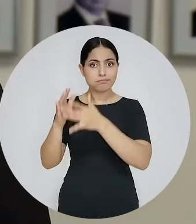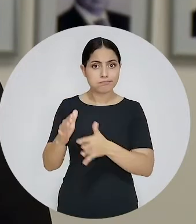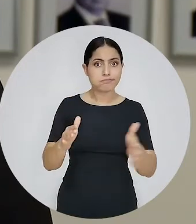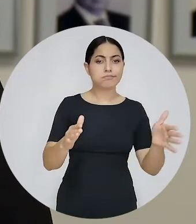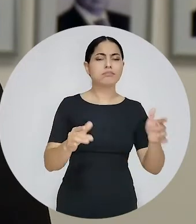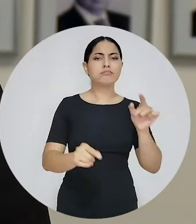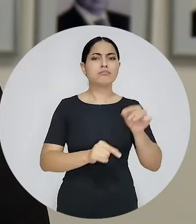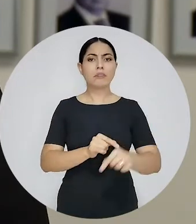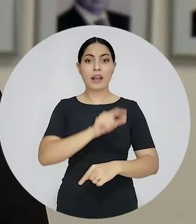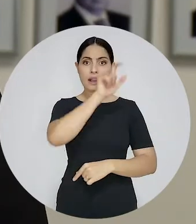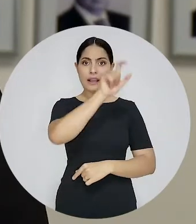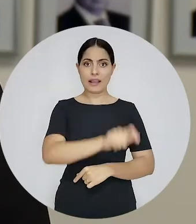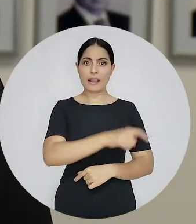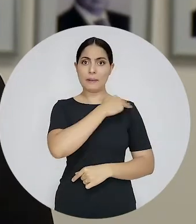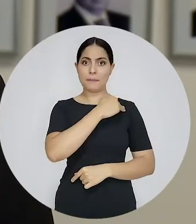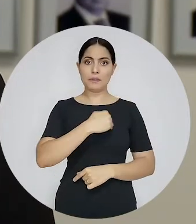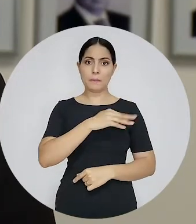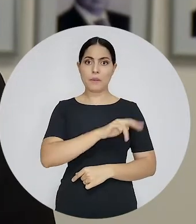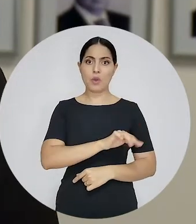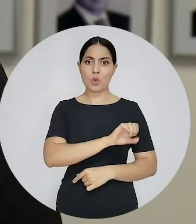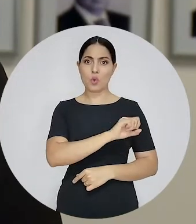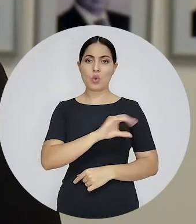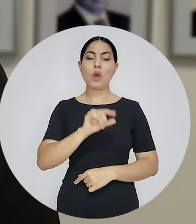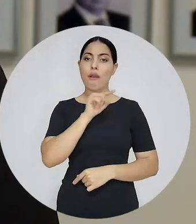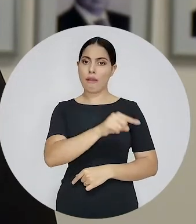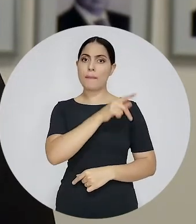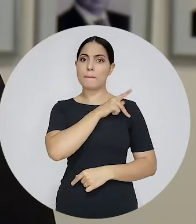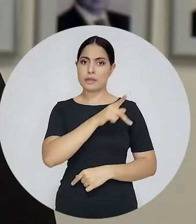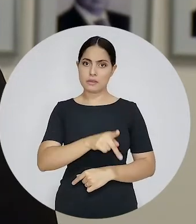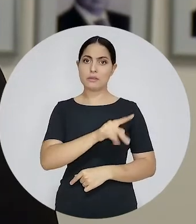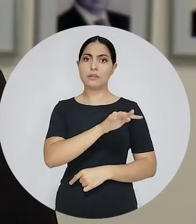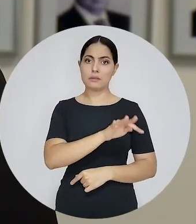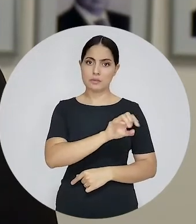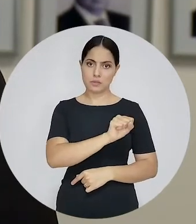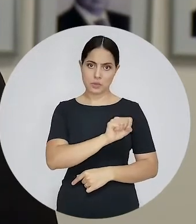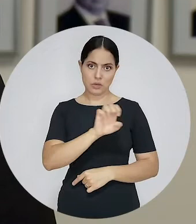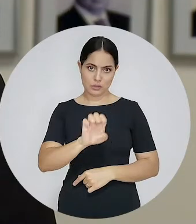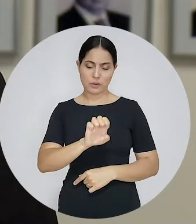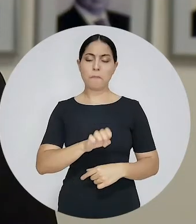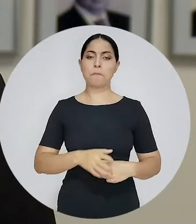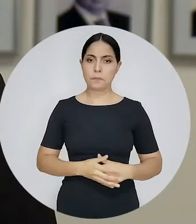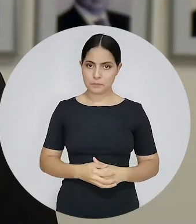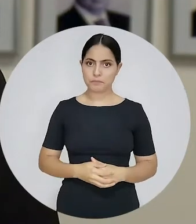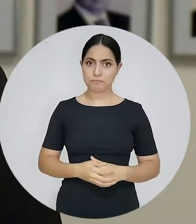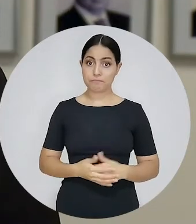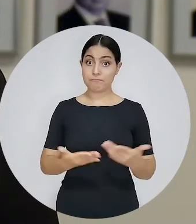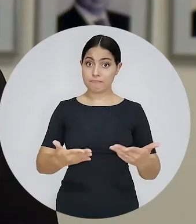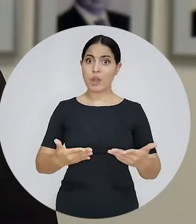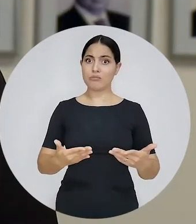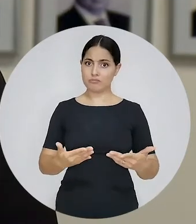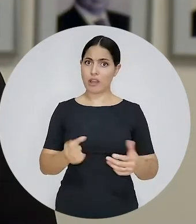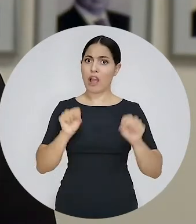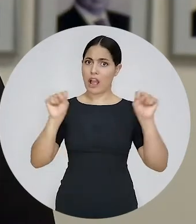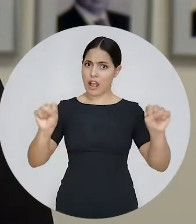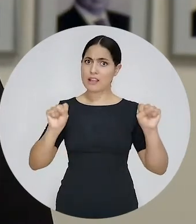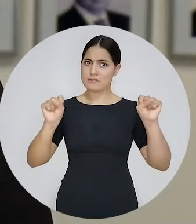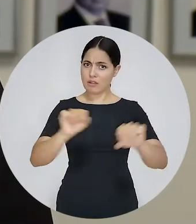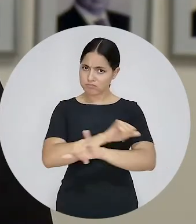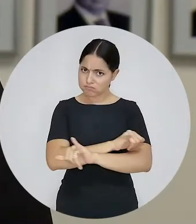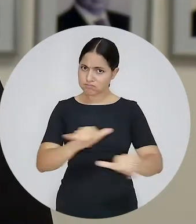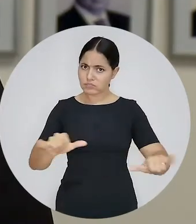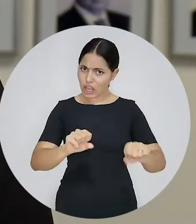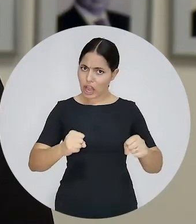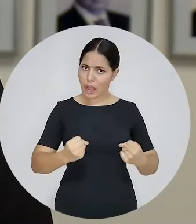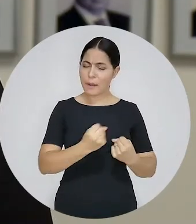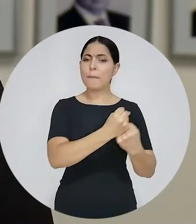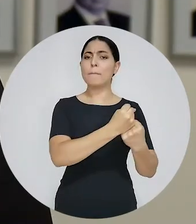brasileiro ao ministro Luiz Roberto Barroso, presidente do Tribunal Superior Eleitoral. O ato reafirmou apoio